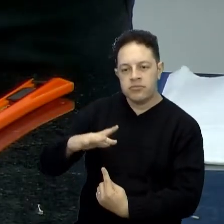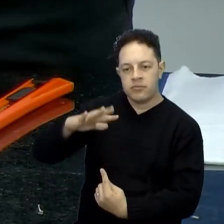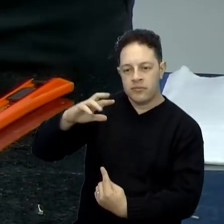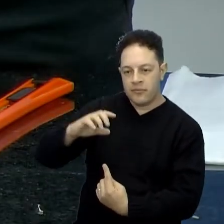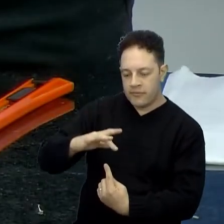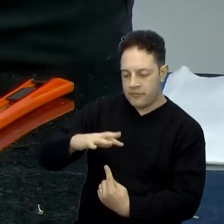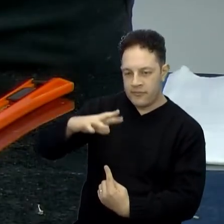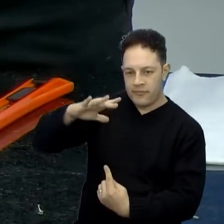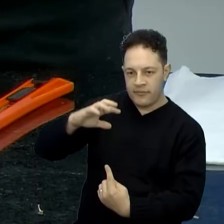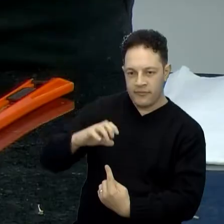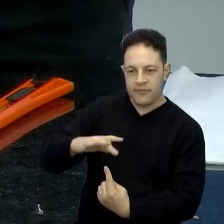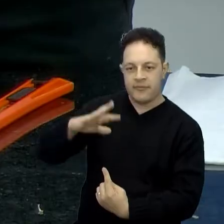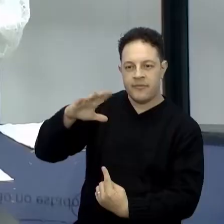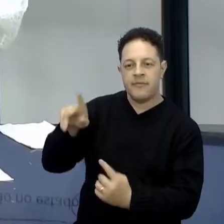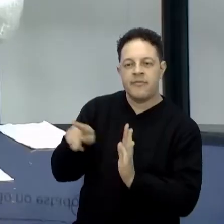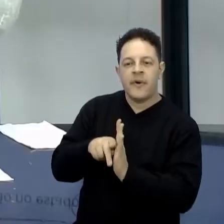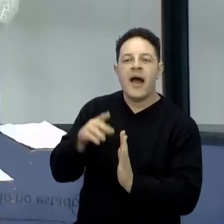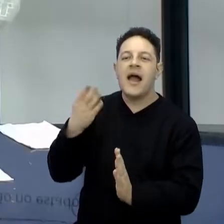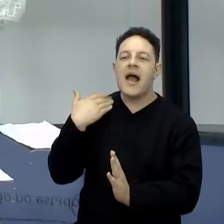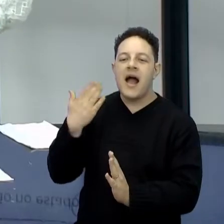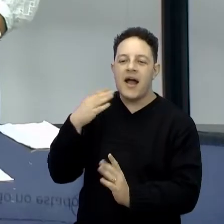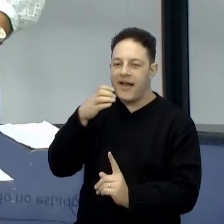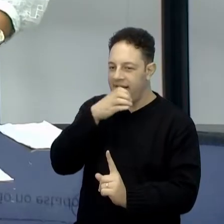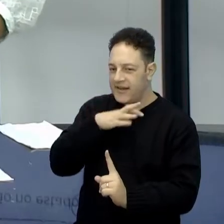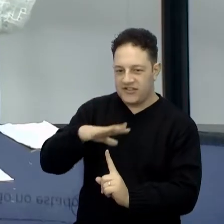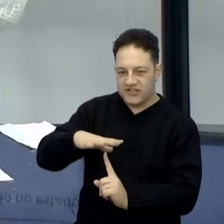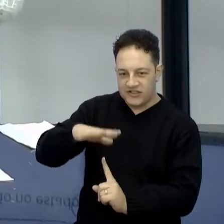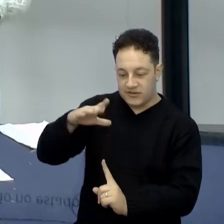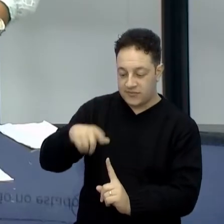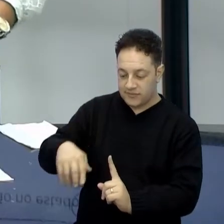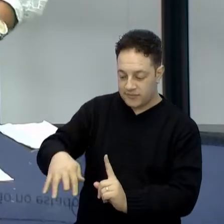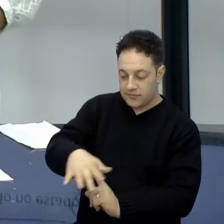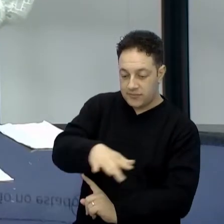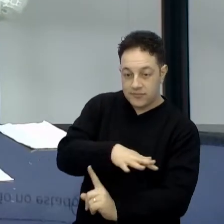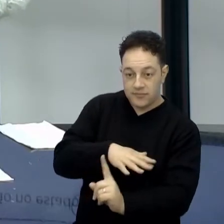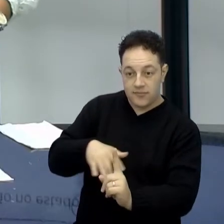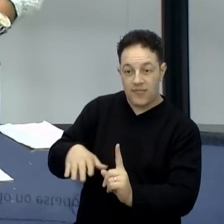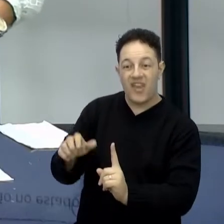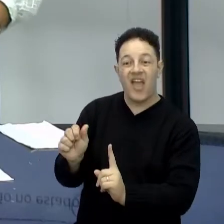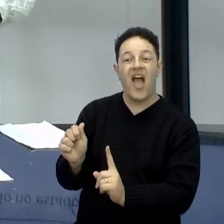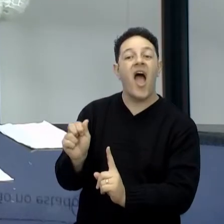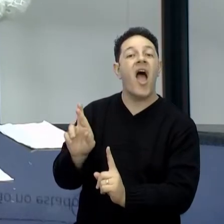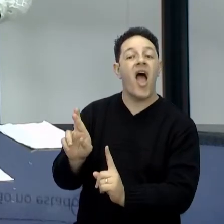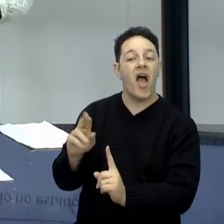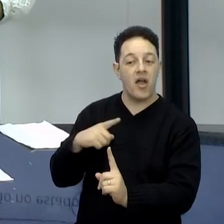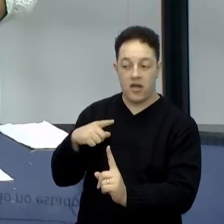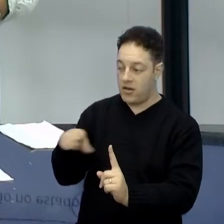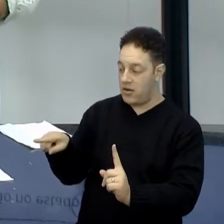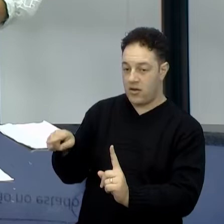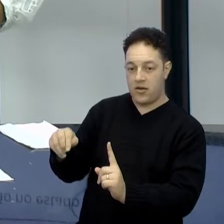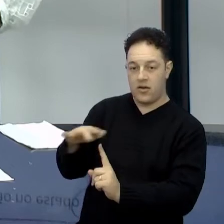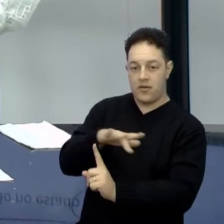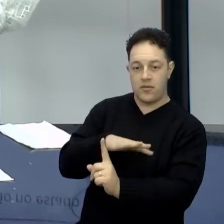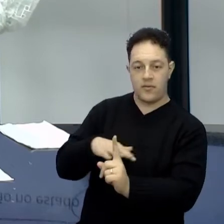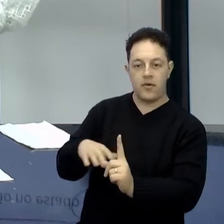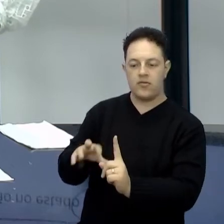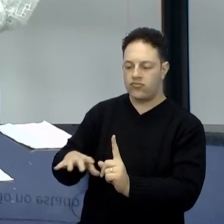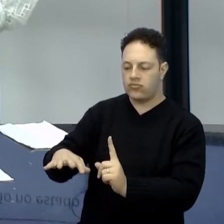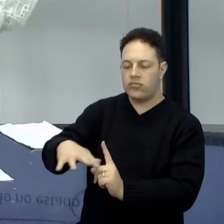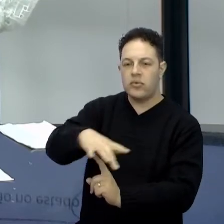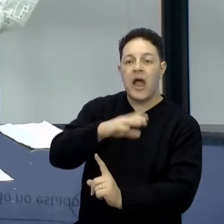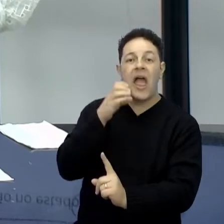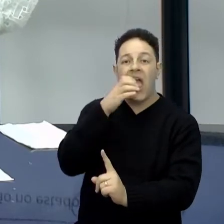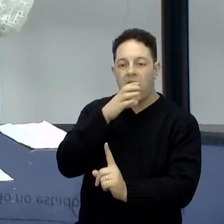trânsito de calor também, o ar que está aqui embaixo, nas proximidades da vela, fica quente.